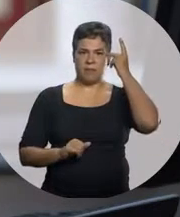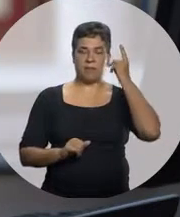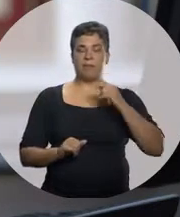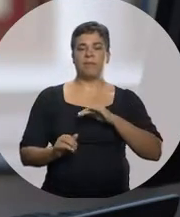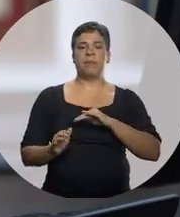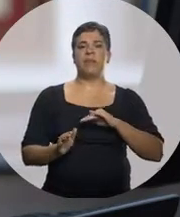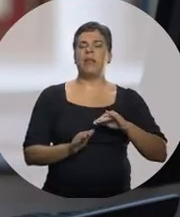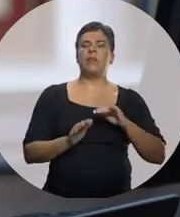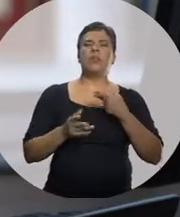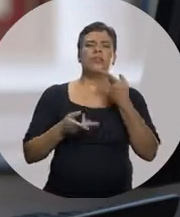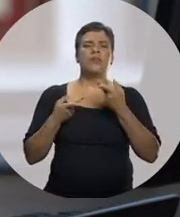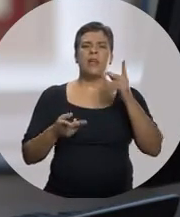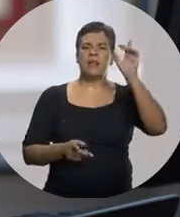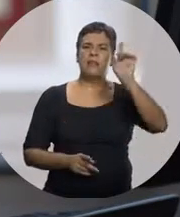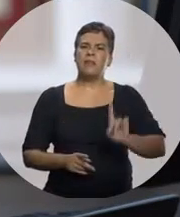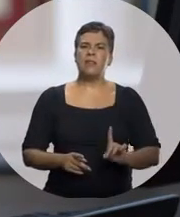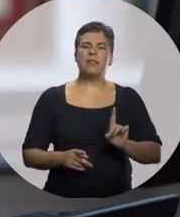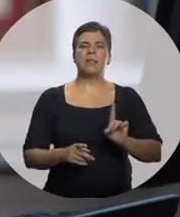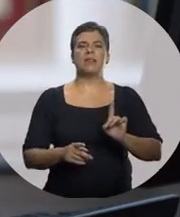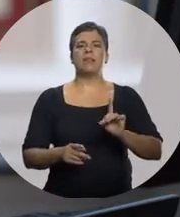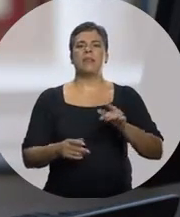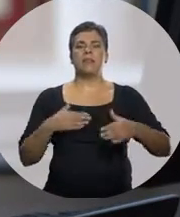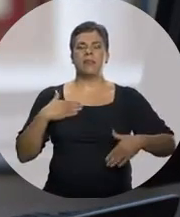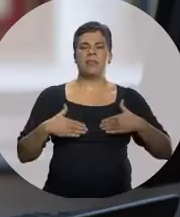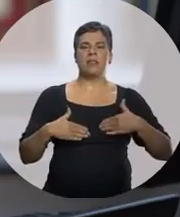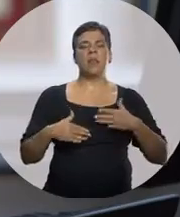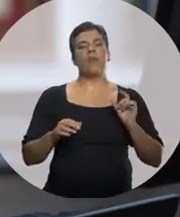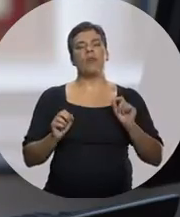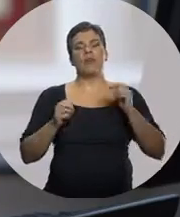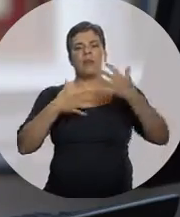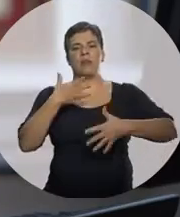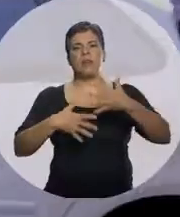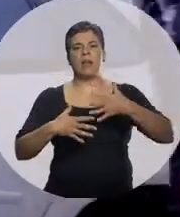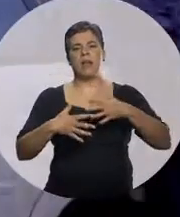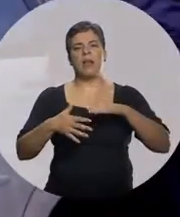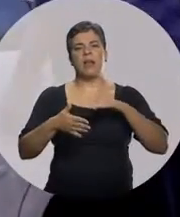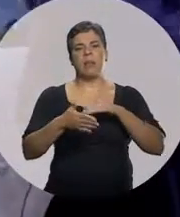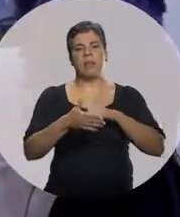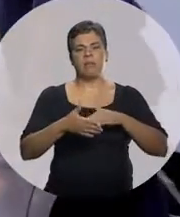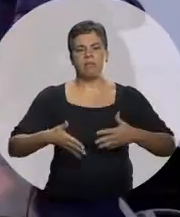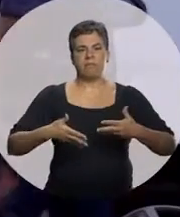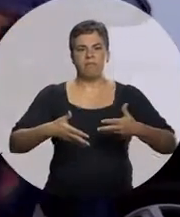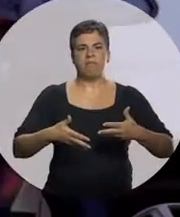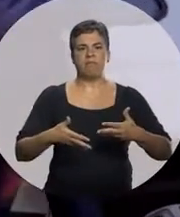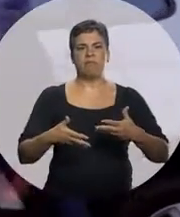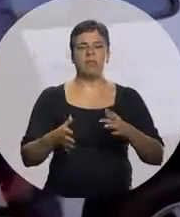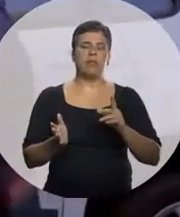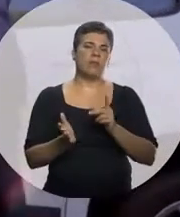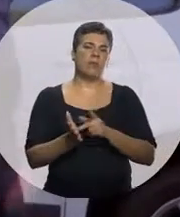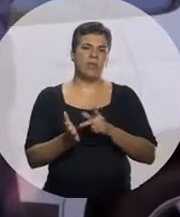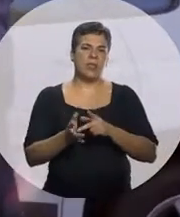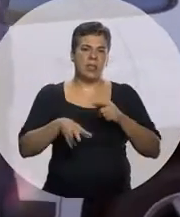como deficiência física Aquilo que de fato compromete a função daquele membro daquele segmento Então, de